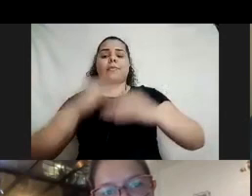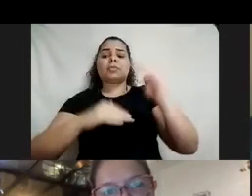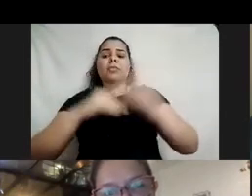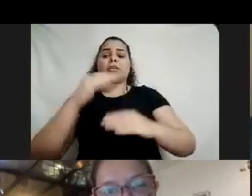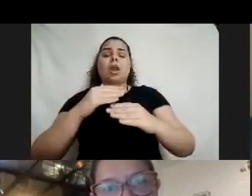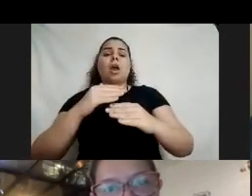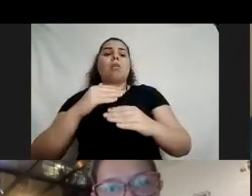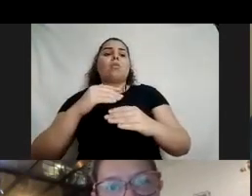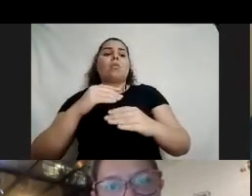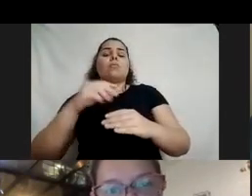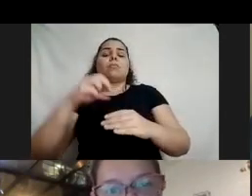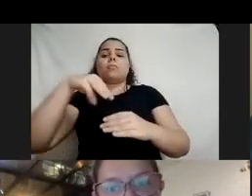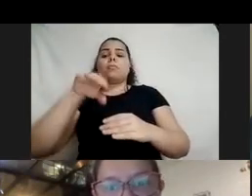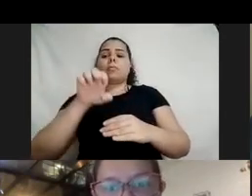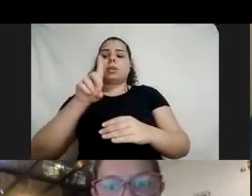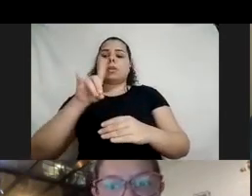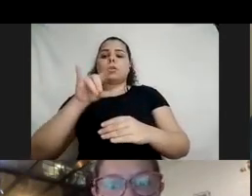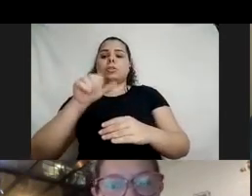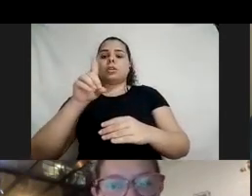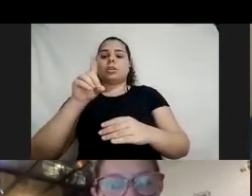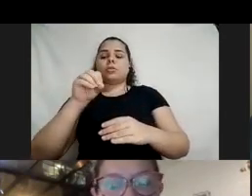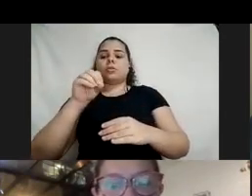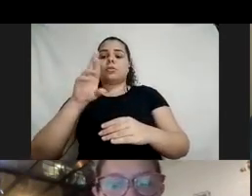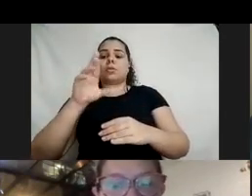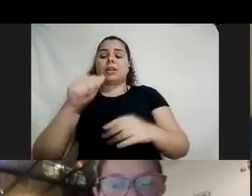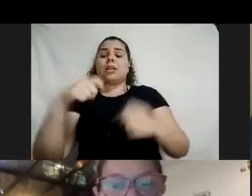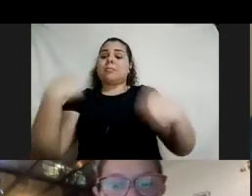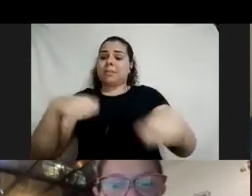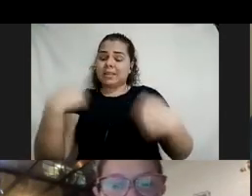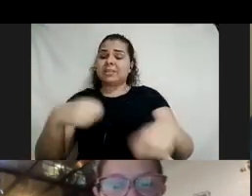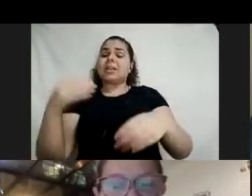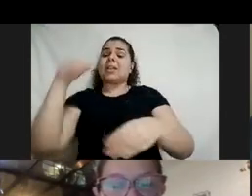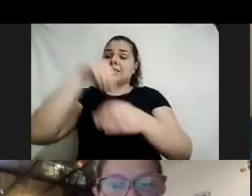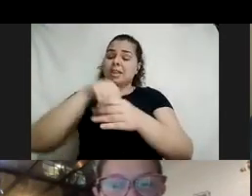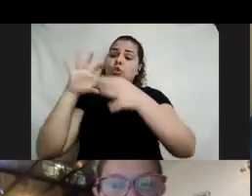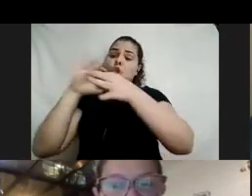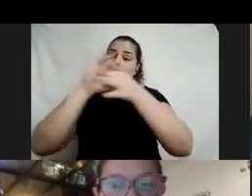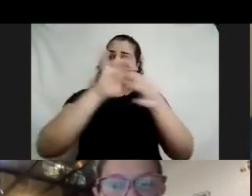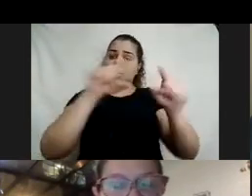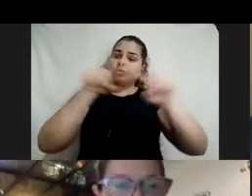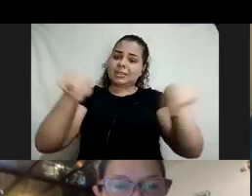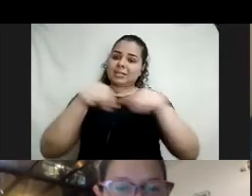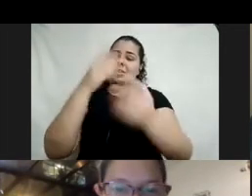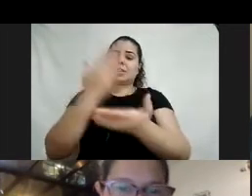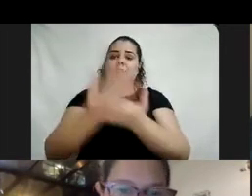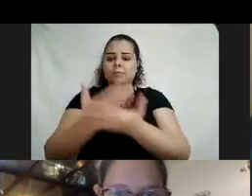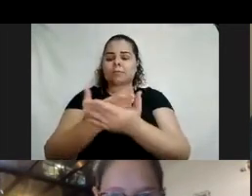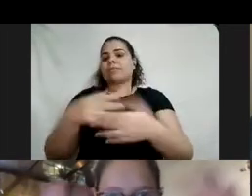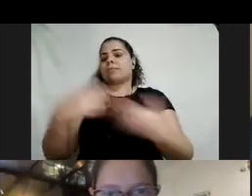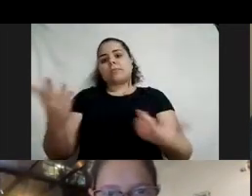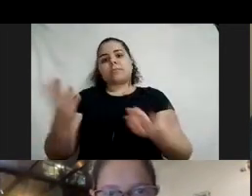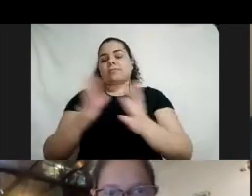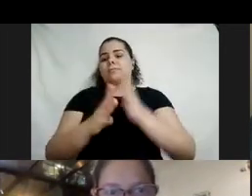né? Ela precisa estar no contexto de sala de aula e acho que é isso, assim,